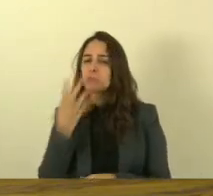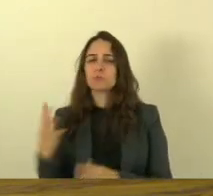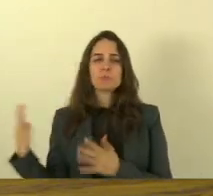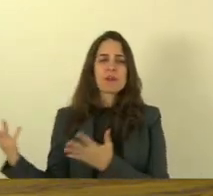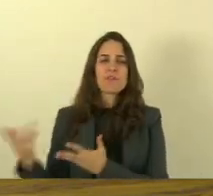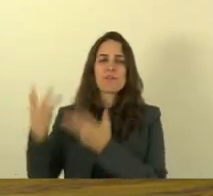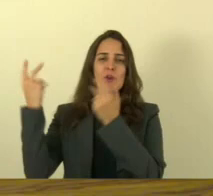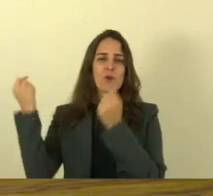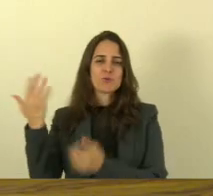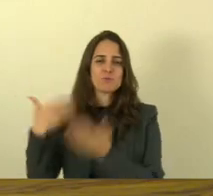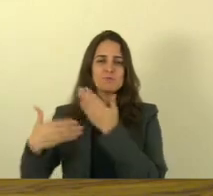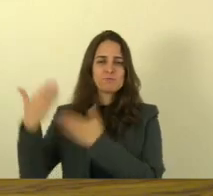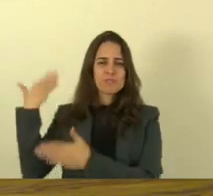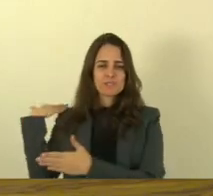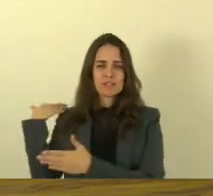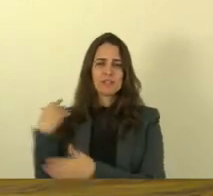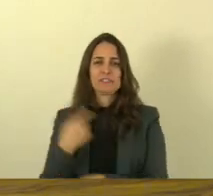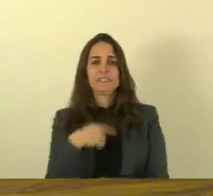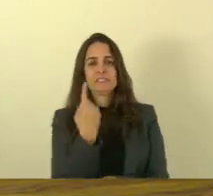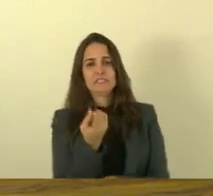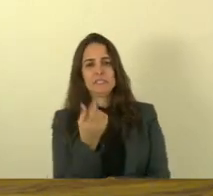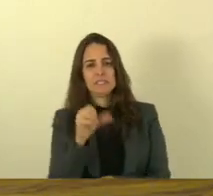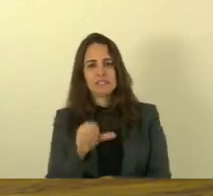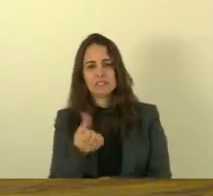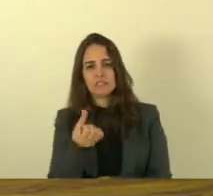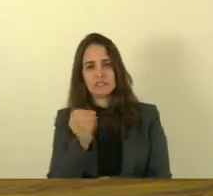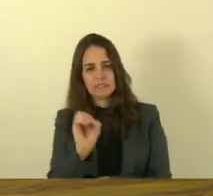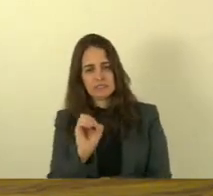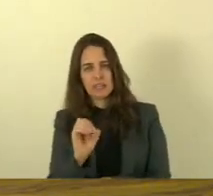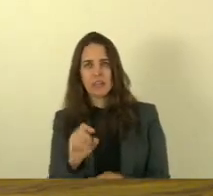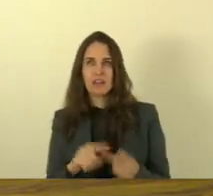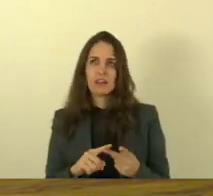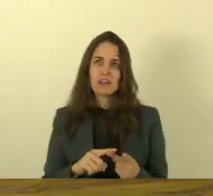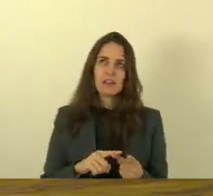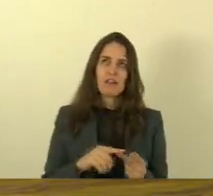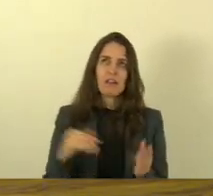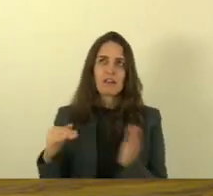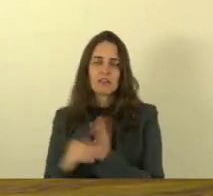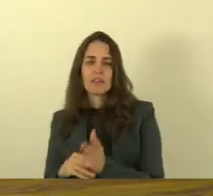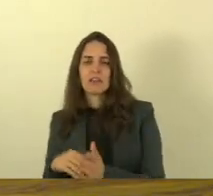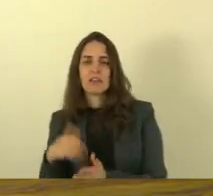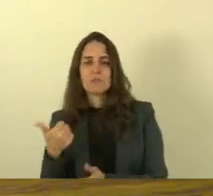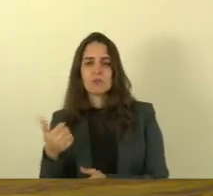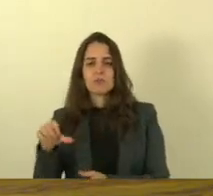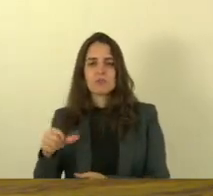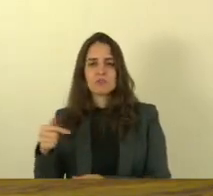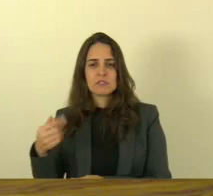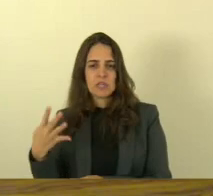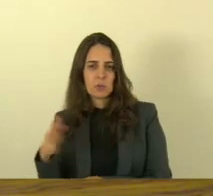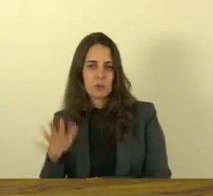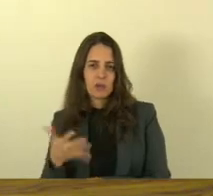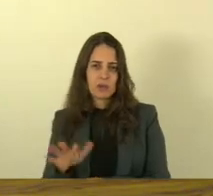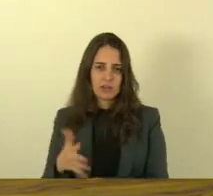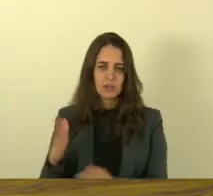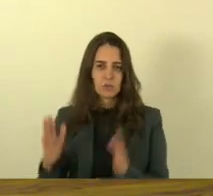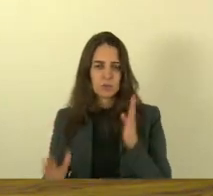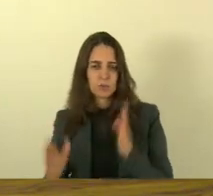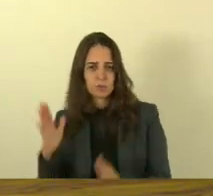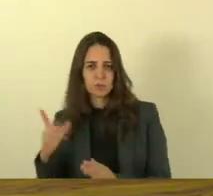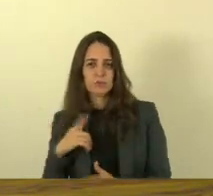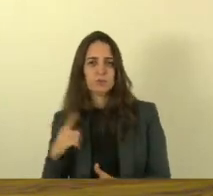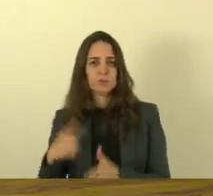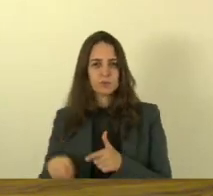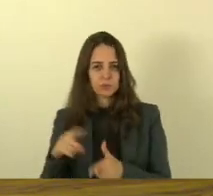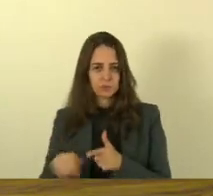especialmente na década de 60 e de 74 para cá em 90 que tivemos um problema